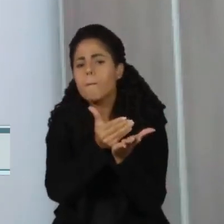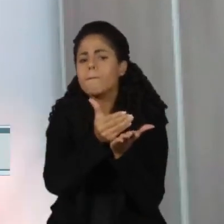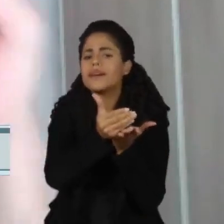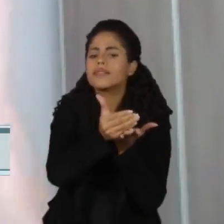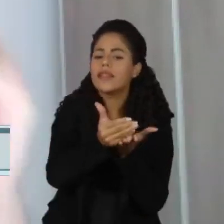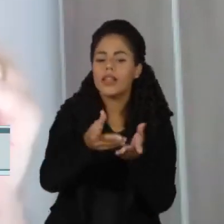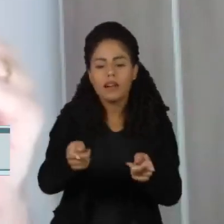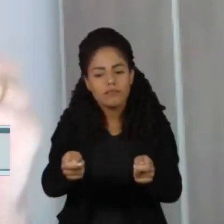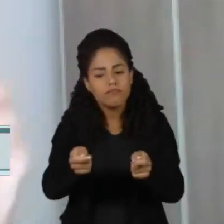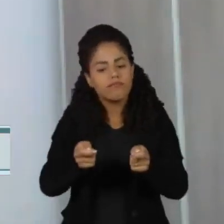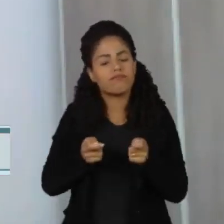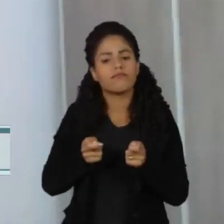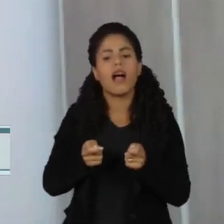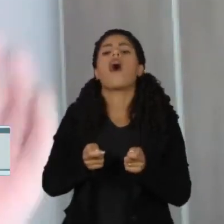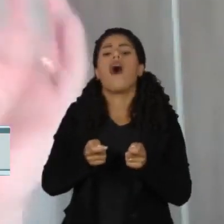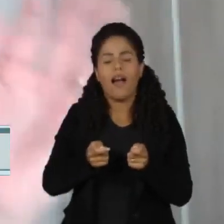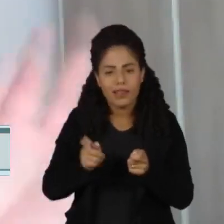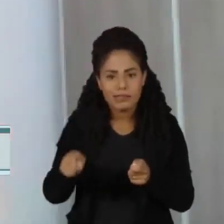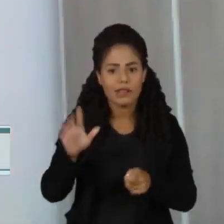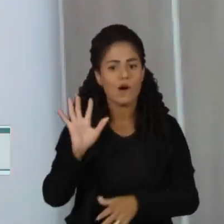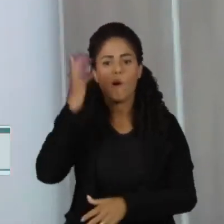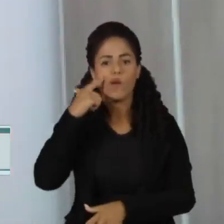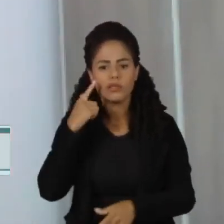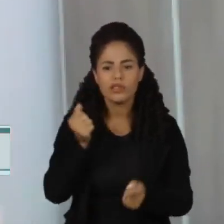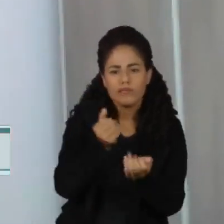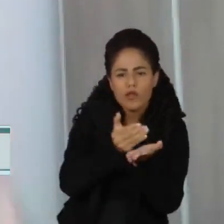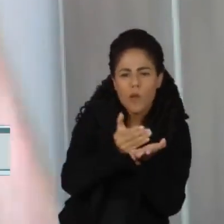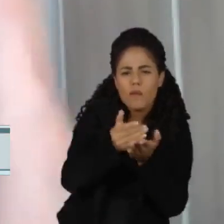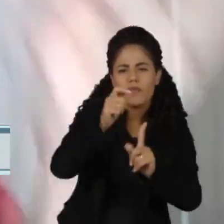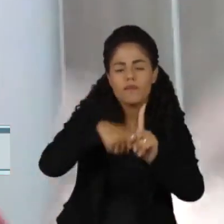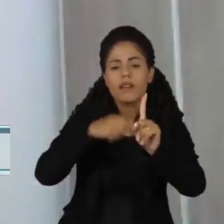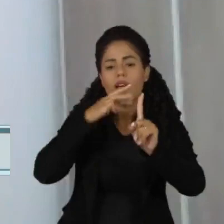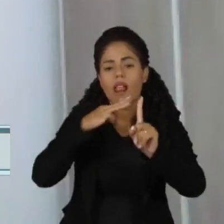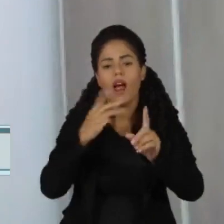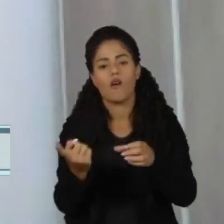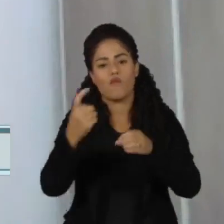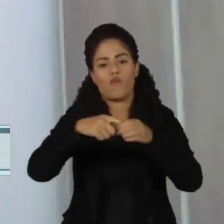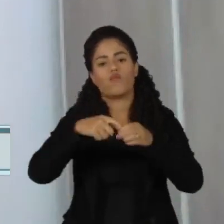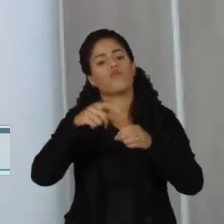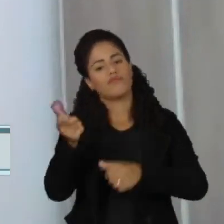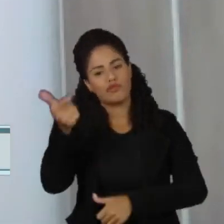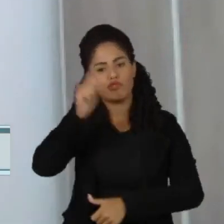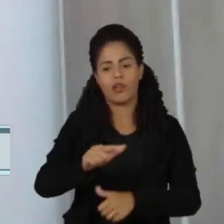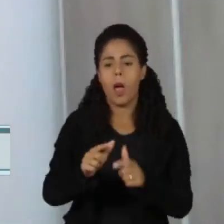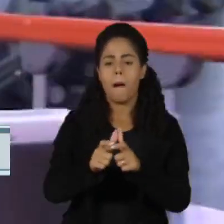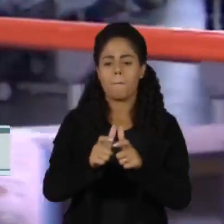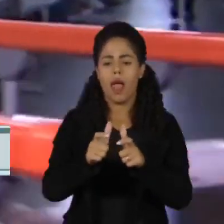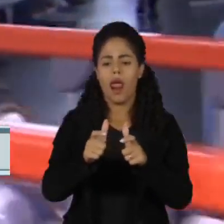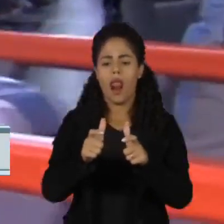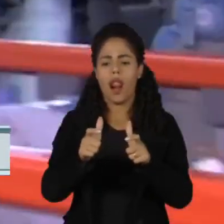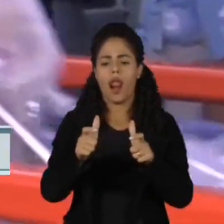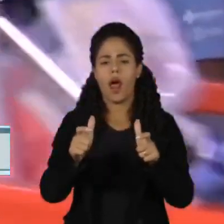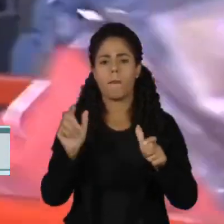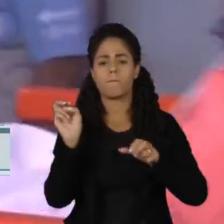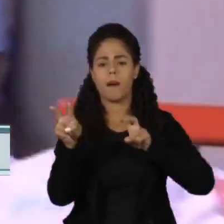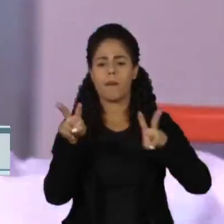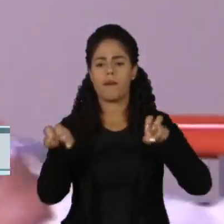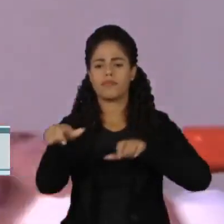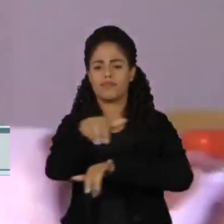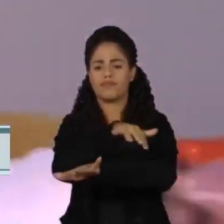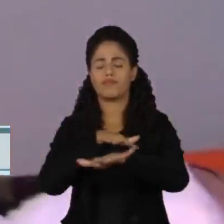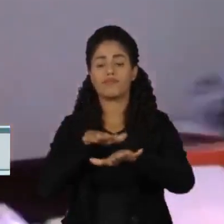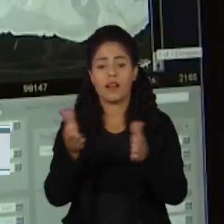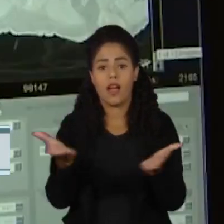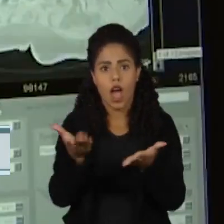a dar uma estabilizada ainda em patamares elevados, ali no comecinho de março, quando voltou a crescer novamente. O comportamento atual do